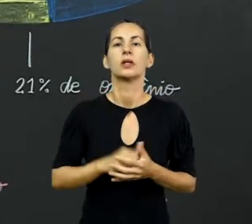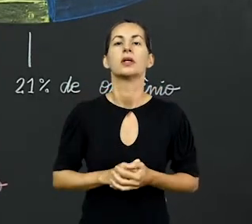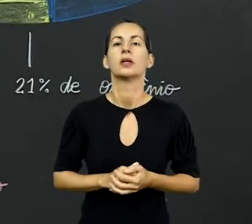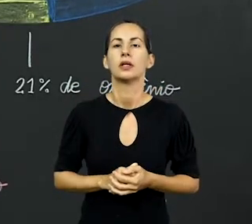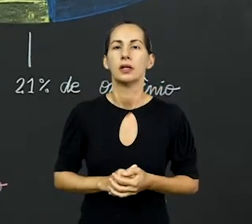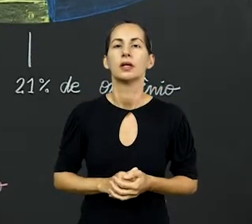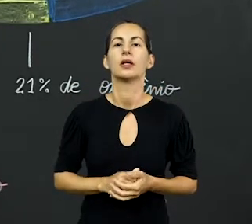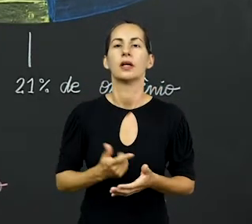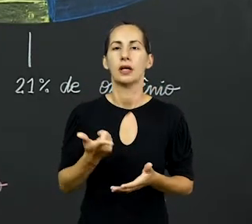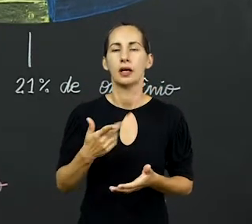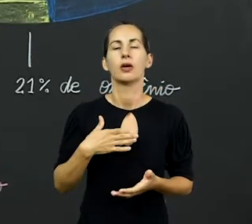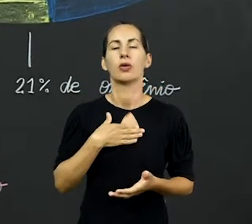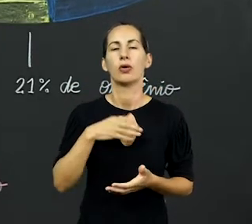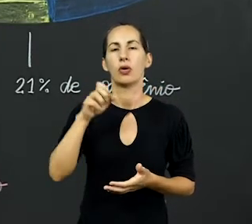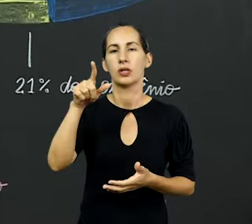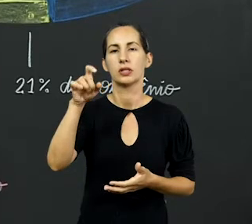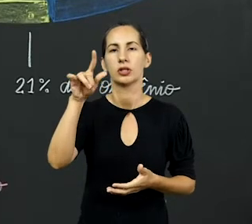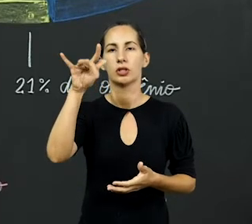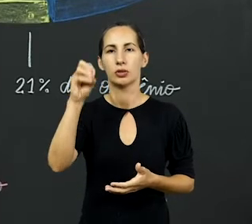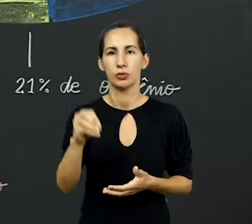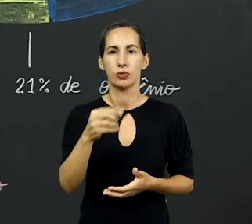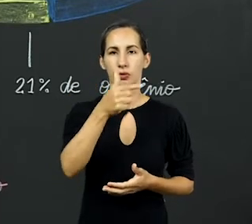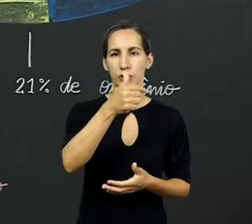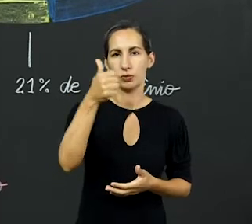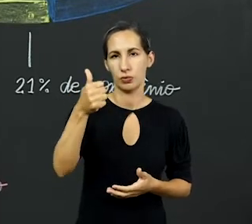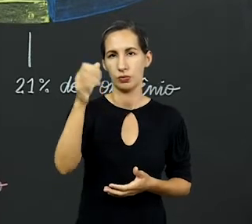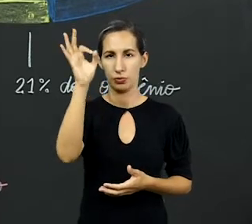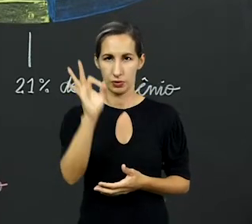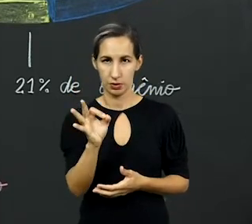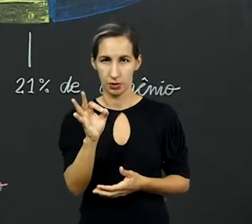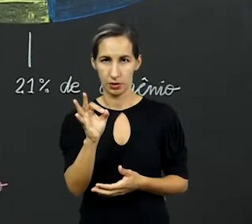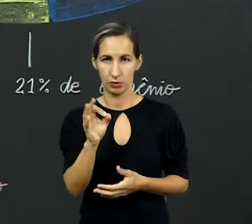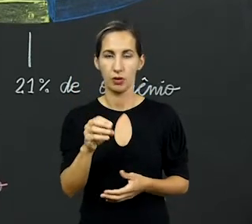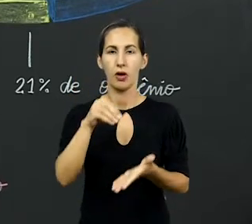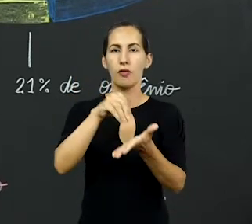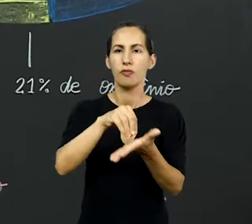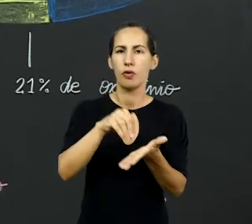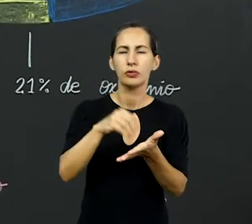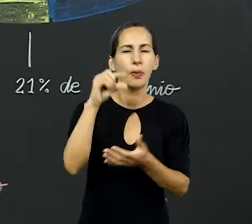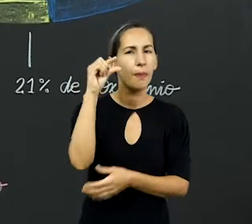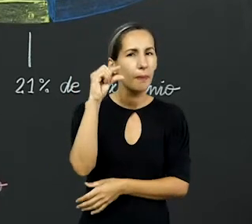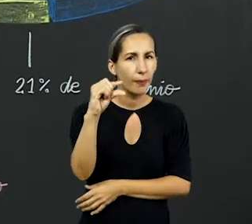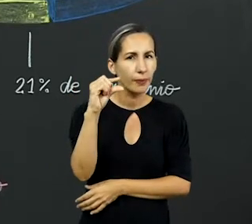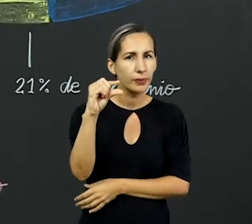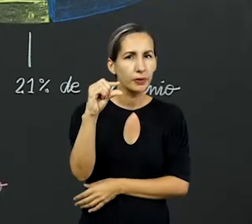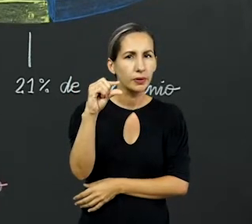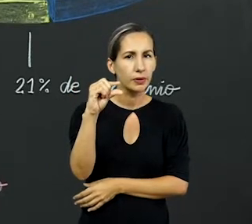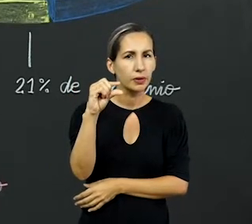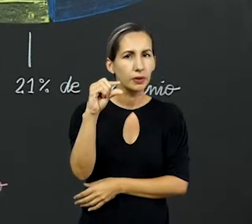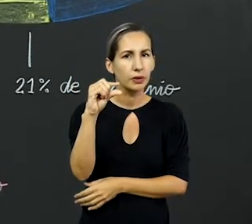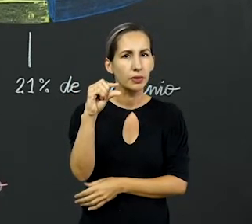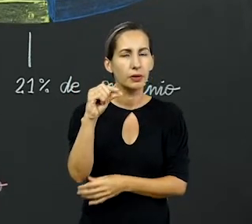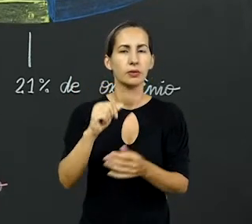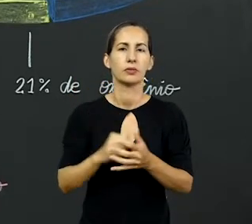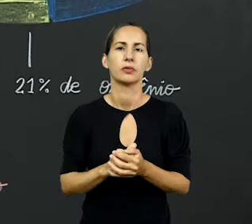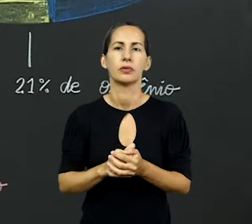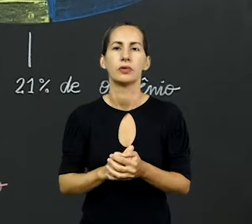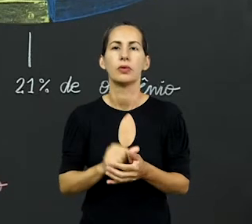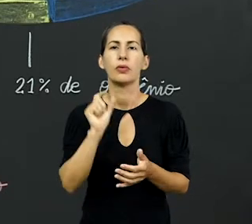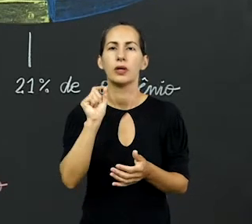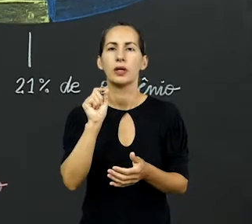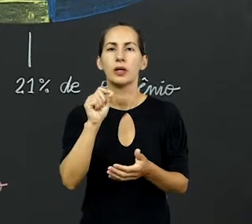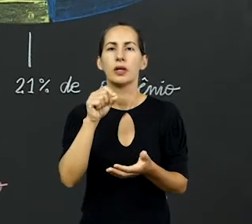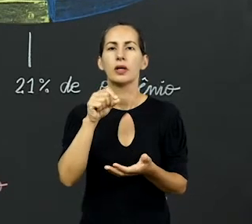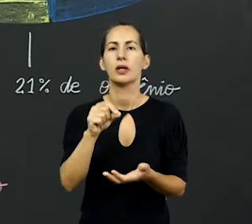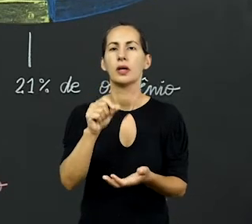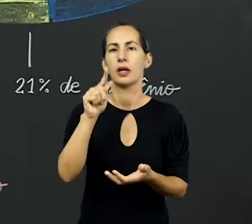sim, o nosso querido oxigênio com 21%. E sobra assim muito pouquinho para uma galerinha. Sobra aí